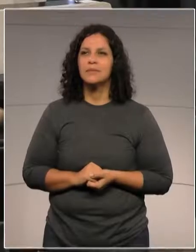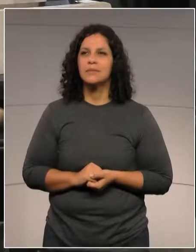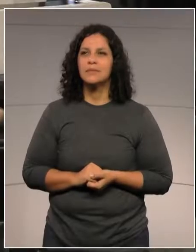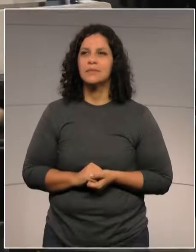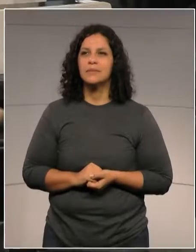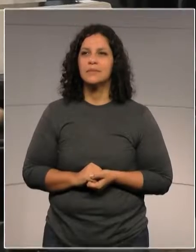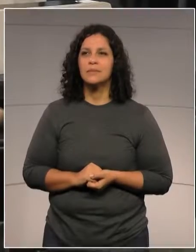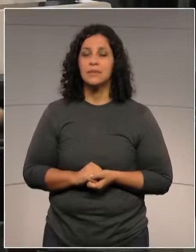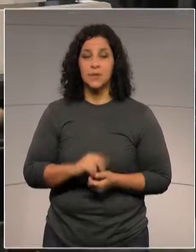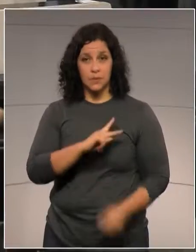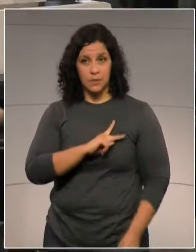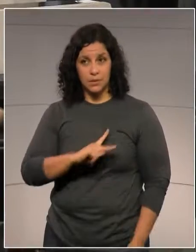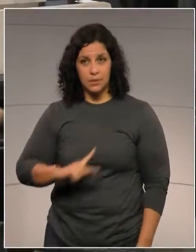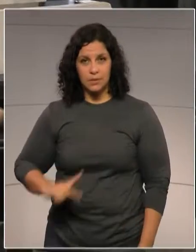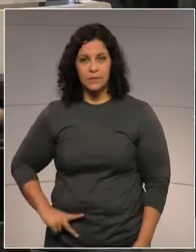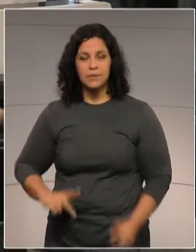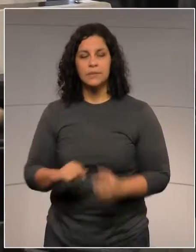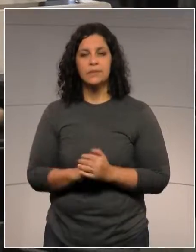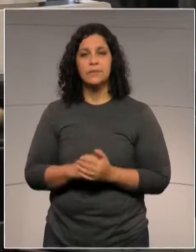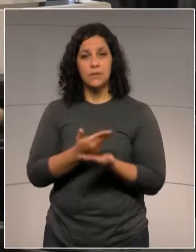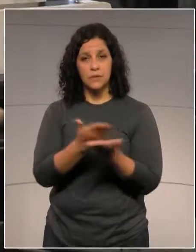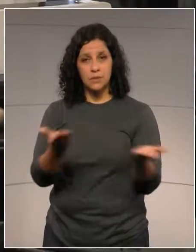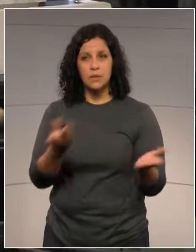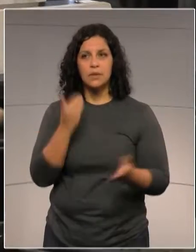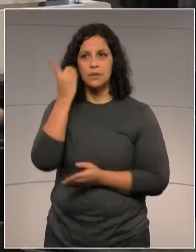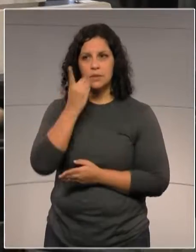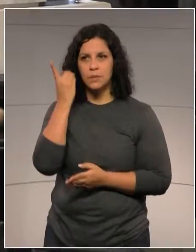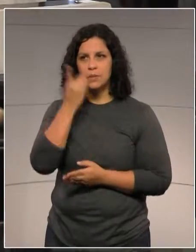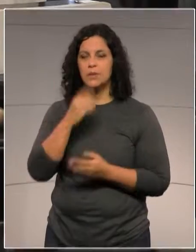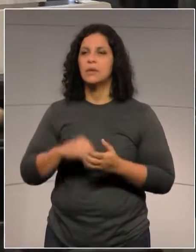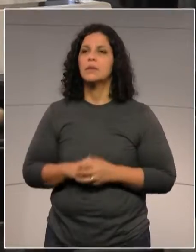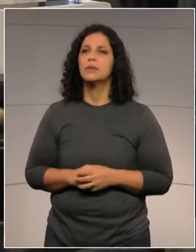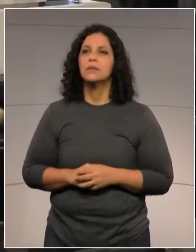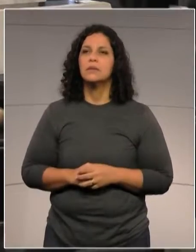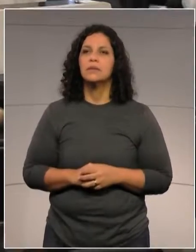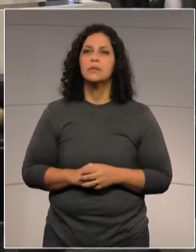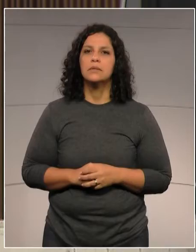Senhor presidente, senhores deputados, senhoras deputadas,